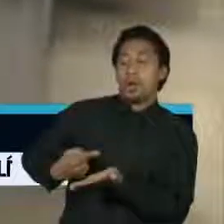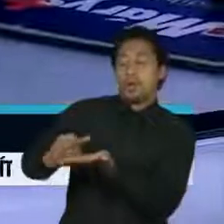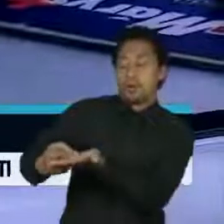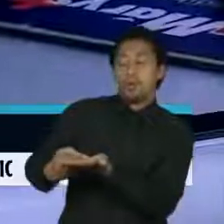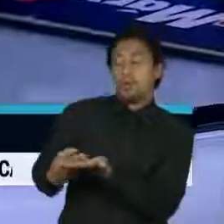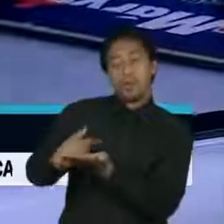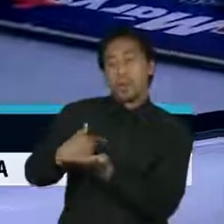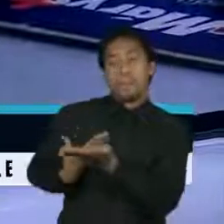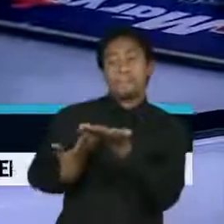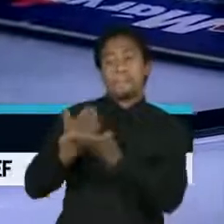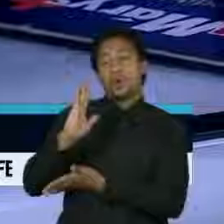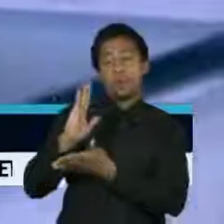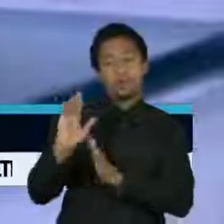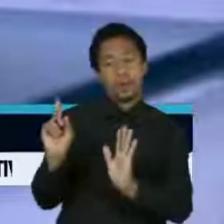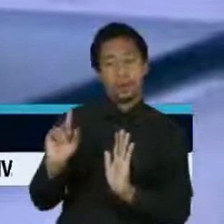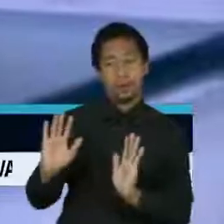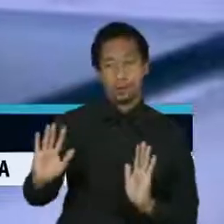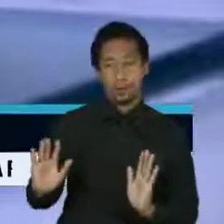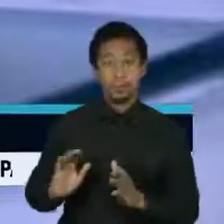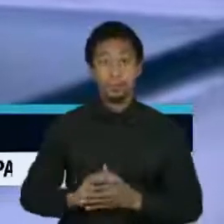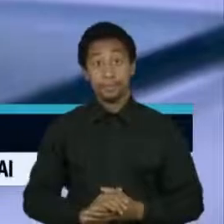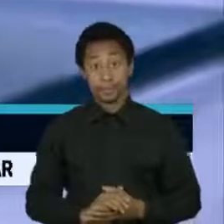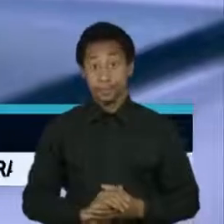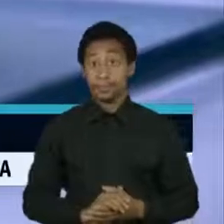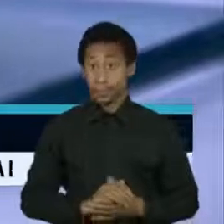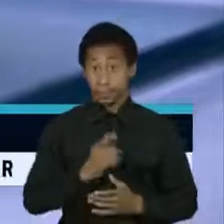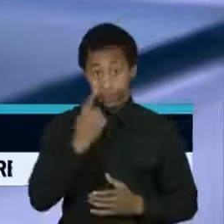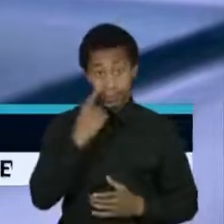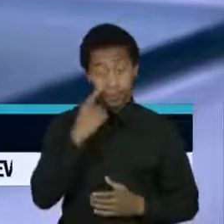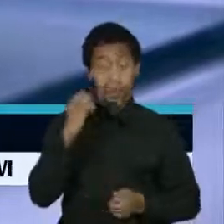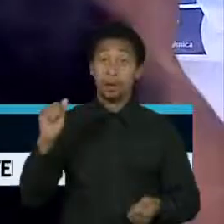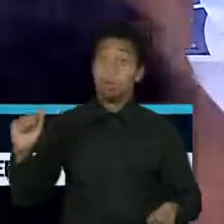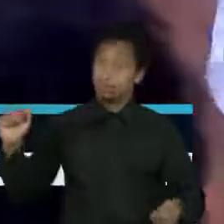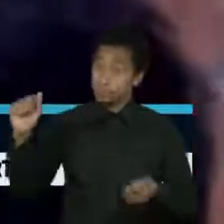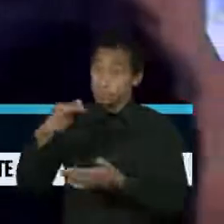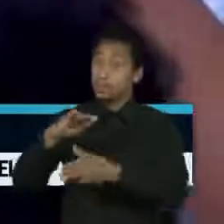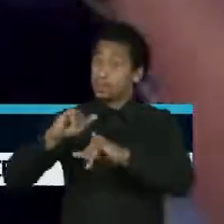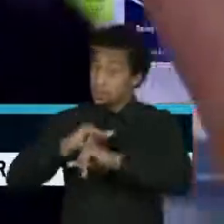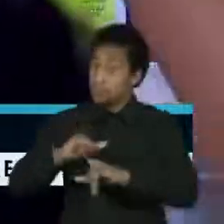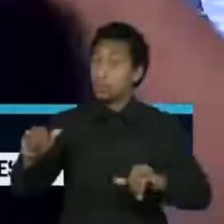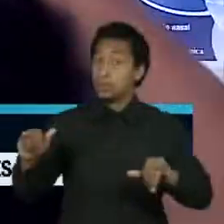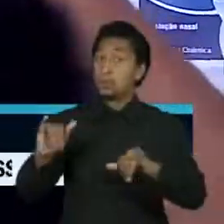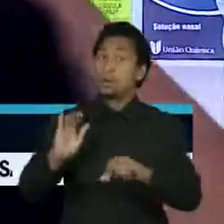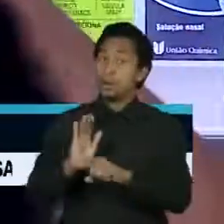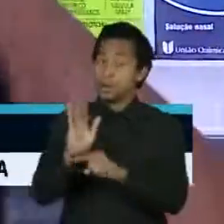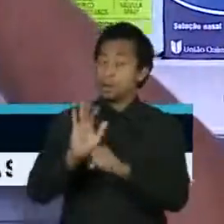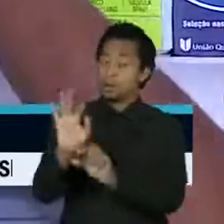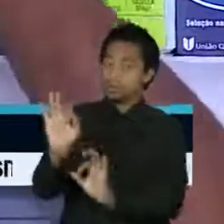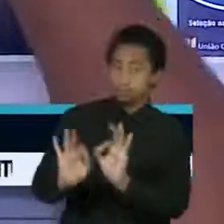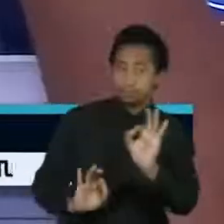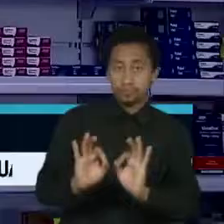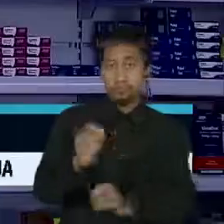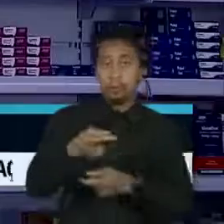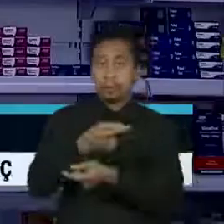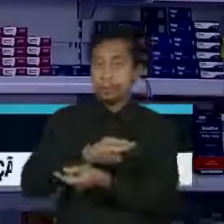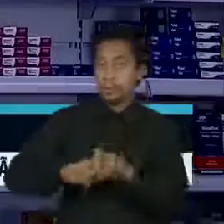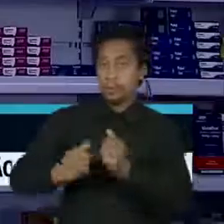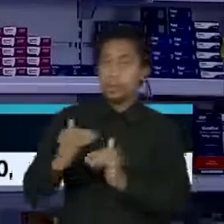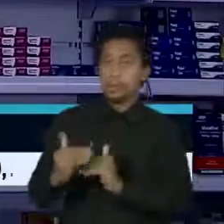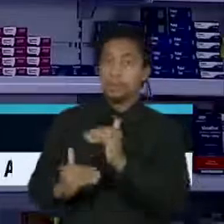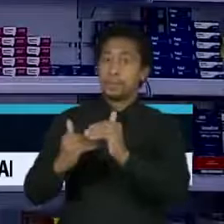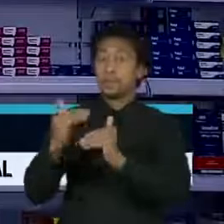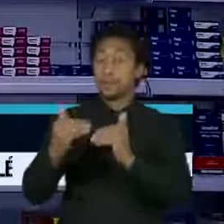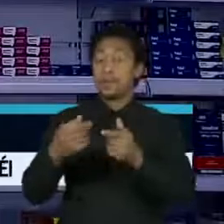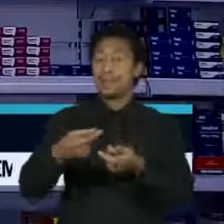desses. De acordo com a Organização para a Cooperação e Desenvolvimento Econômico, o Comércio Internacional de Remédios